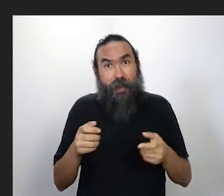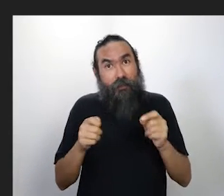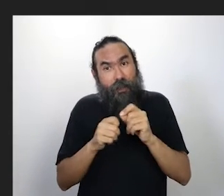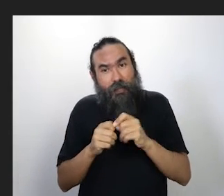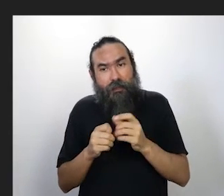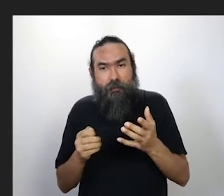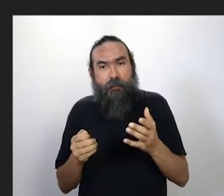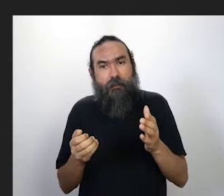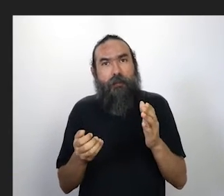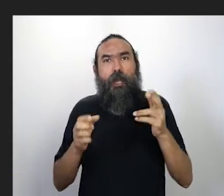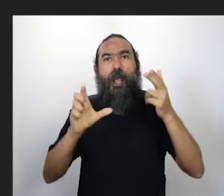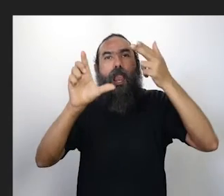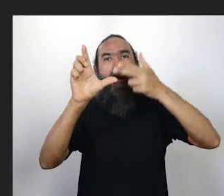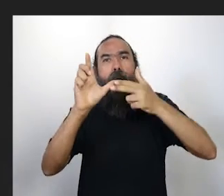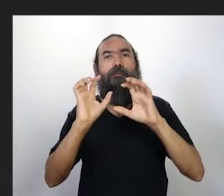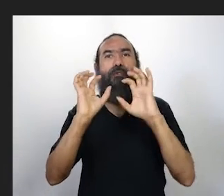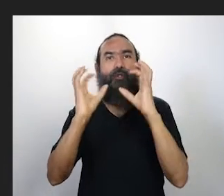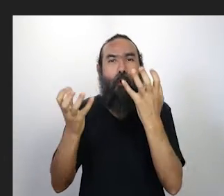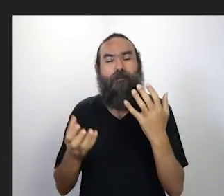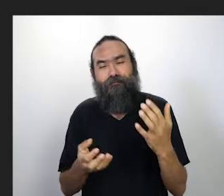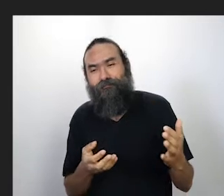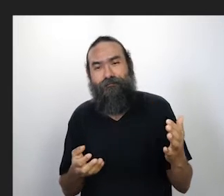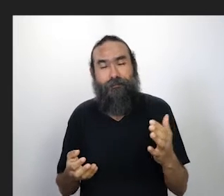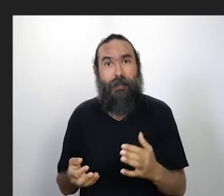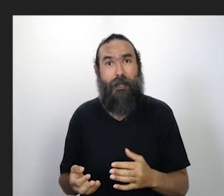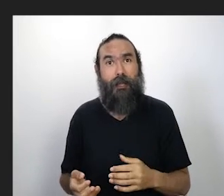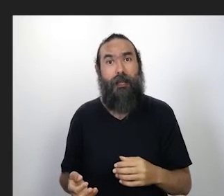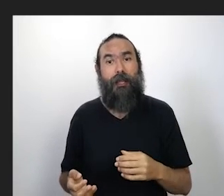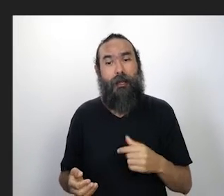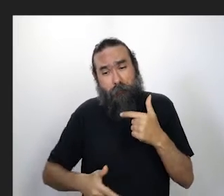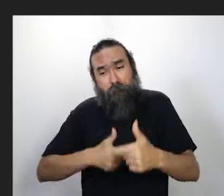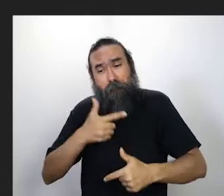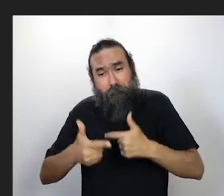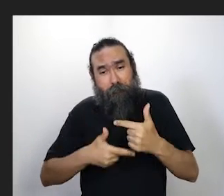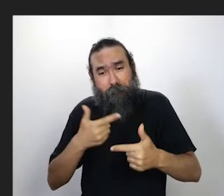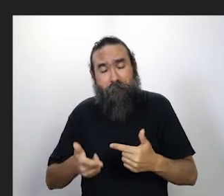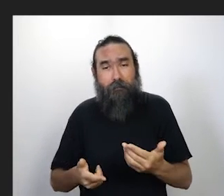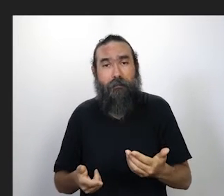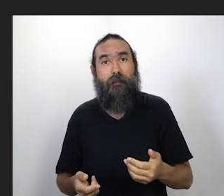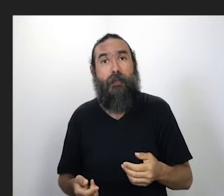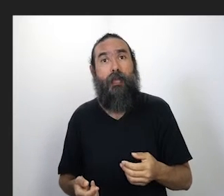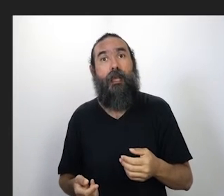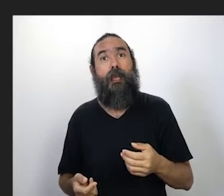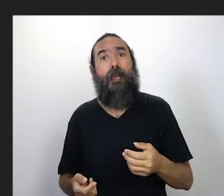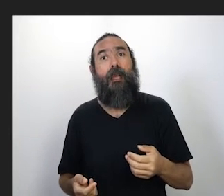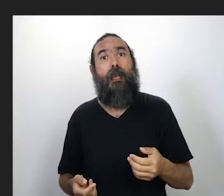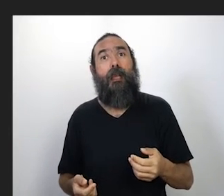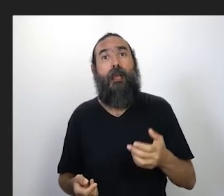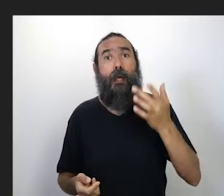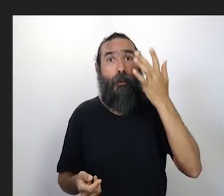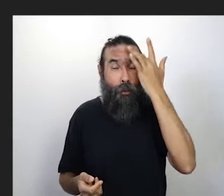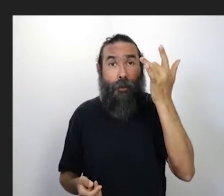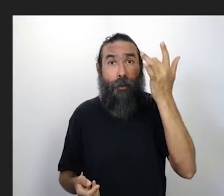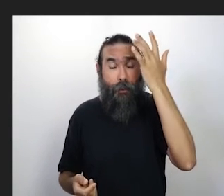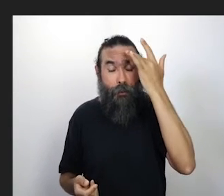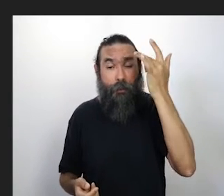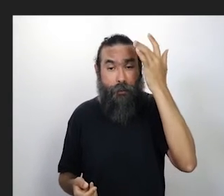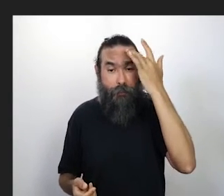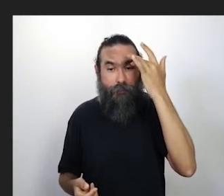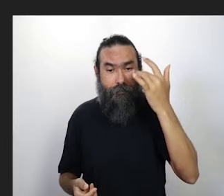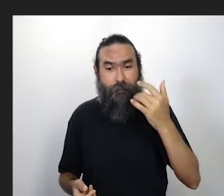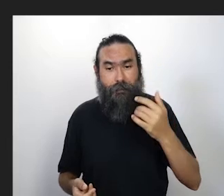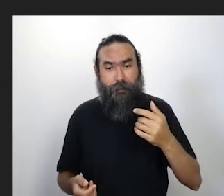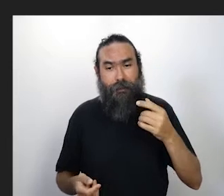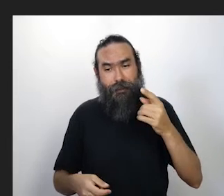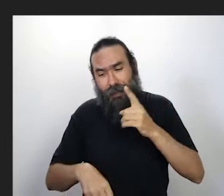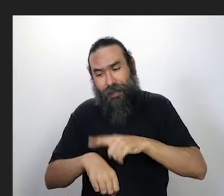algumas lives, então a gente está indo, a coisa está fluindo, eu não estou nem vendo o tempo passar, passar, mas assim, lógico que todo dia tem aquele momento